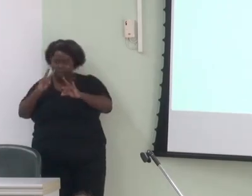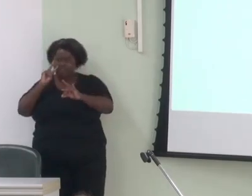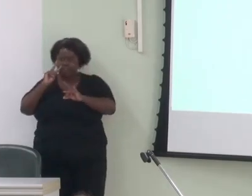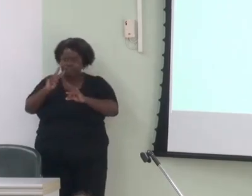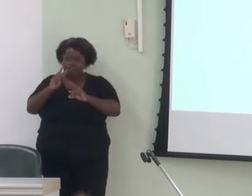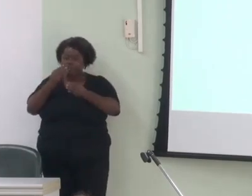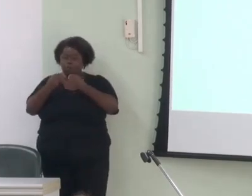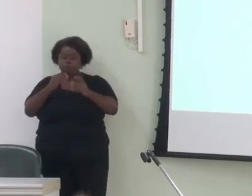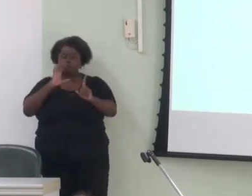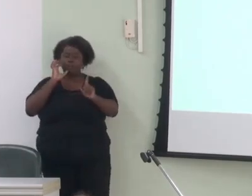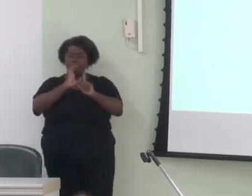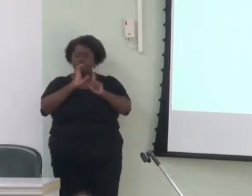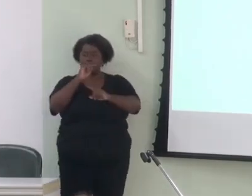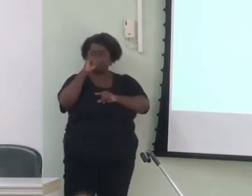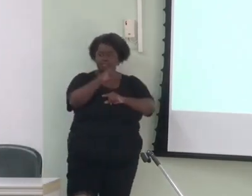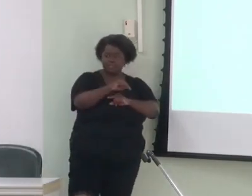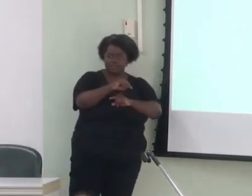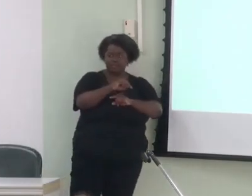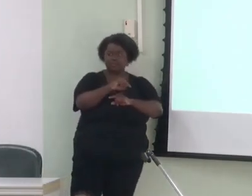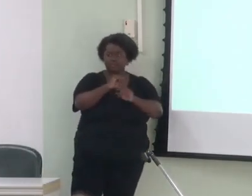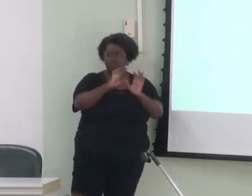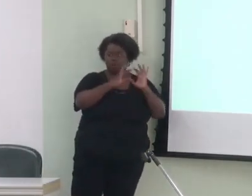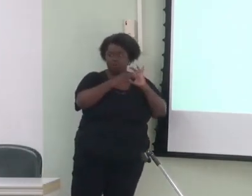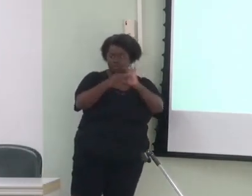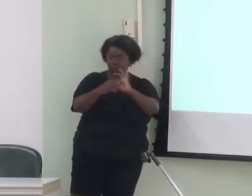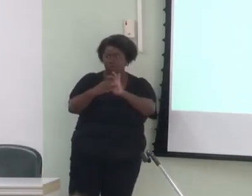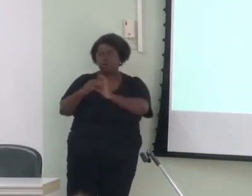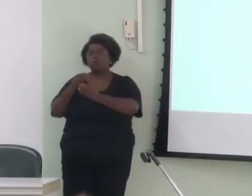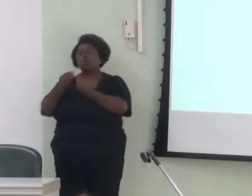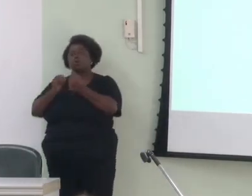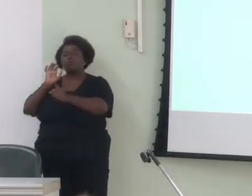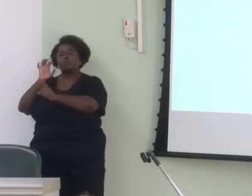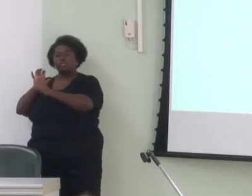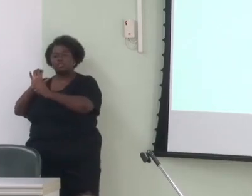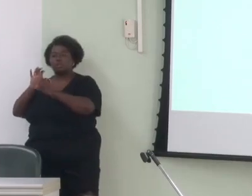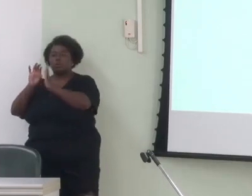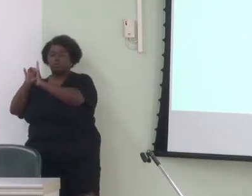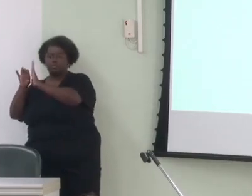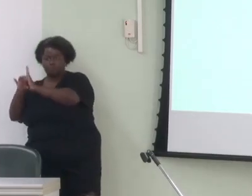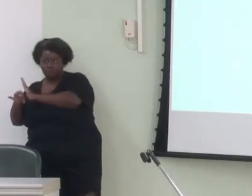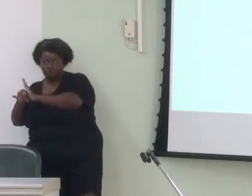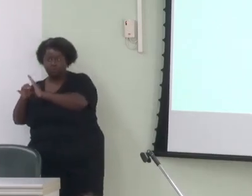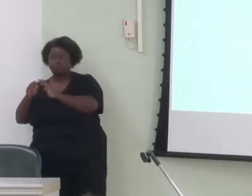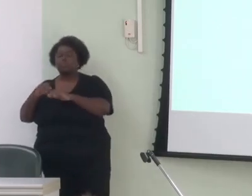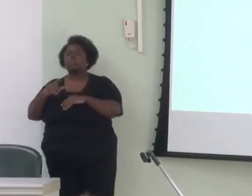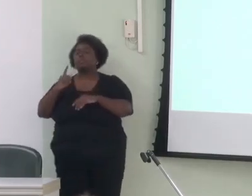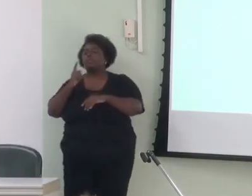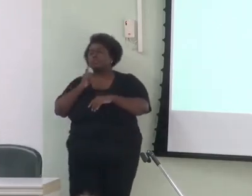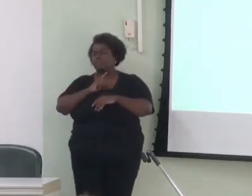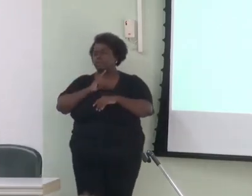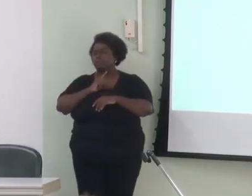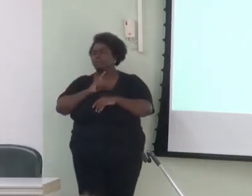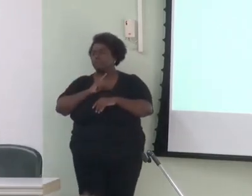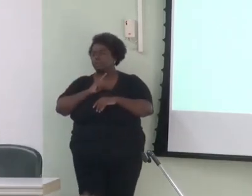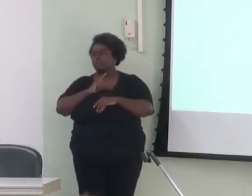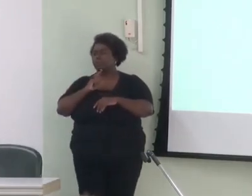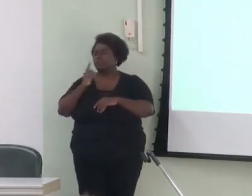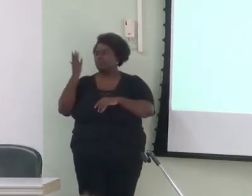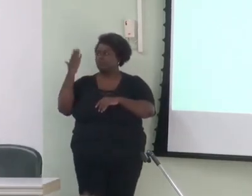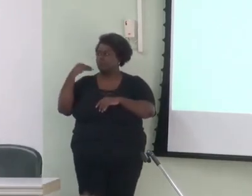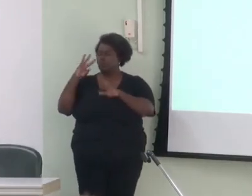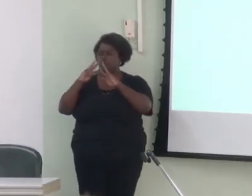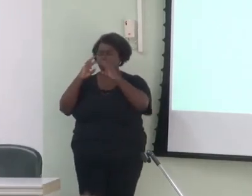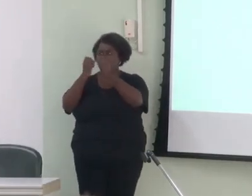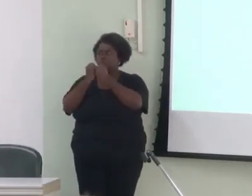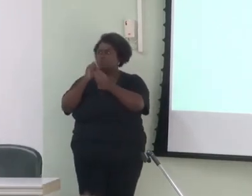dois outros componentes. Há algumas tentativas, sim, e já houve, inclusive, um dos workshops já mais